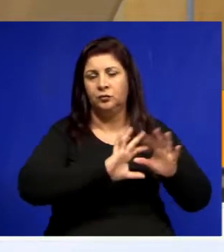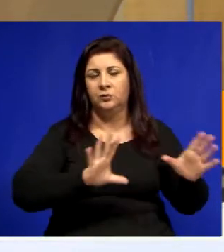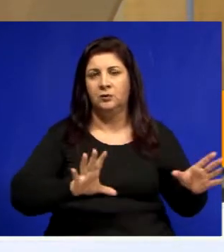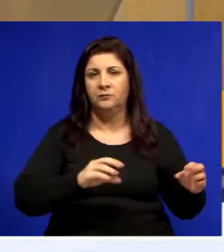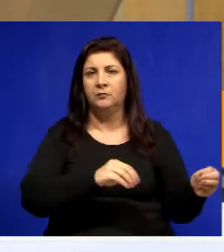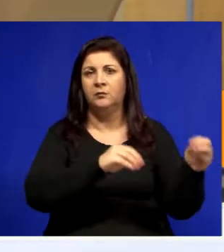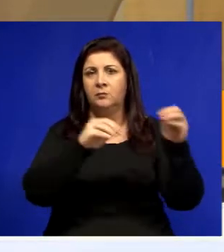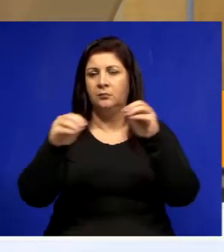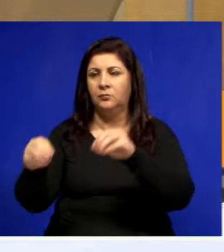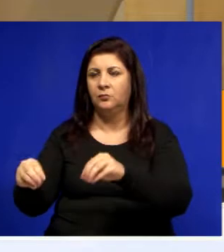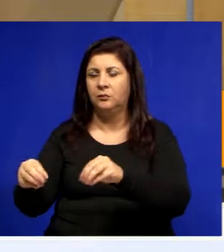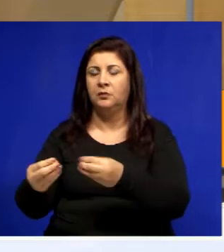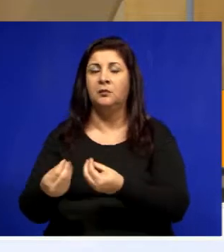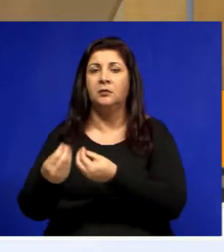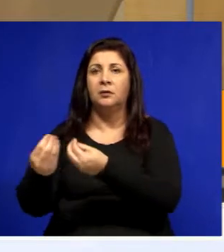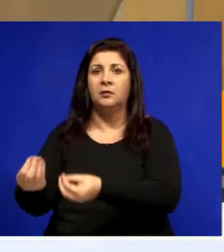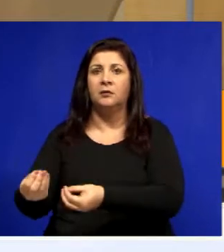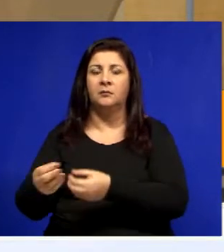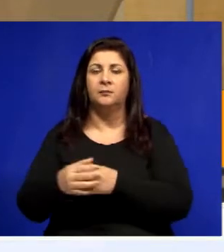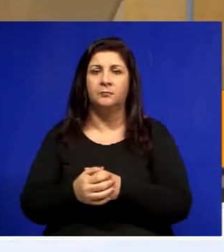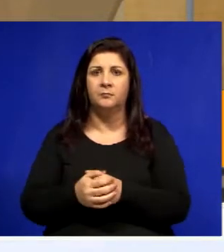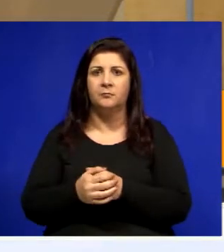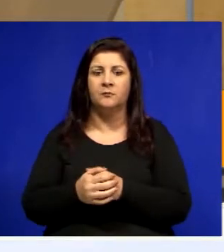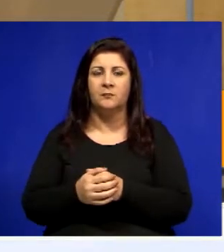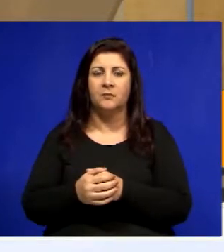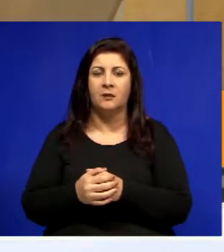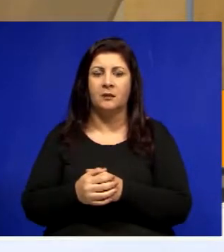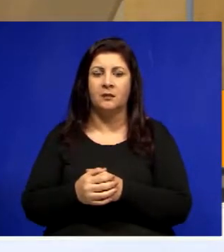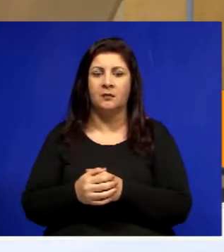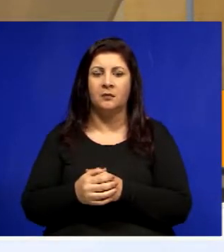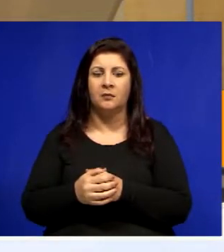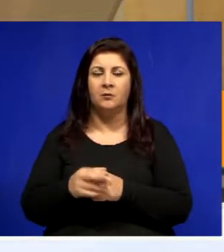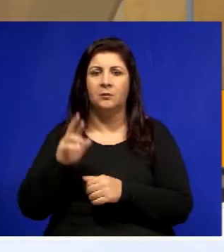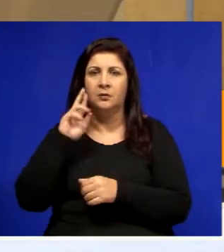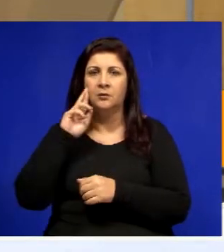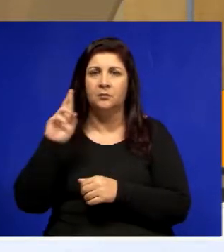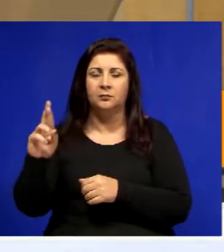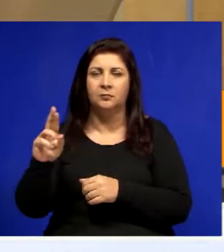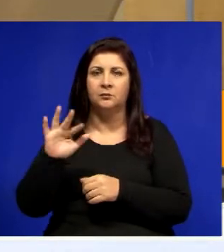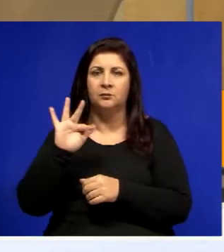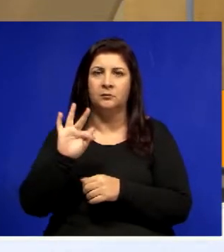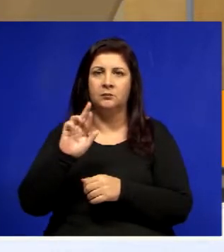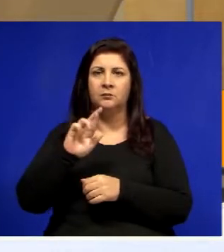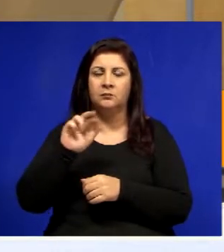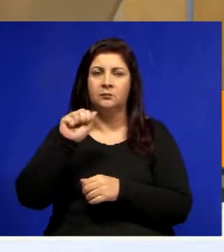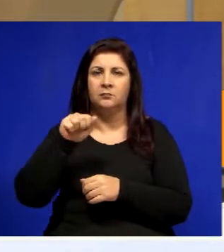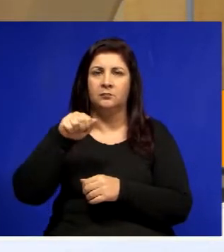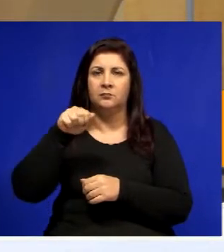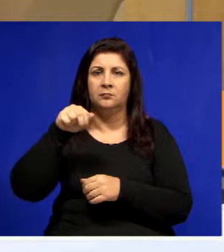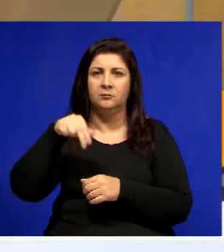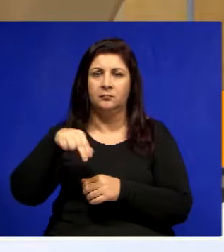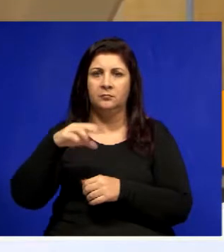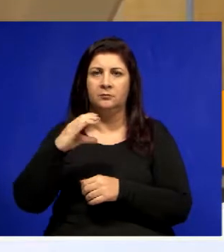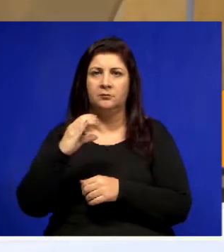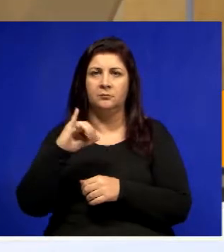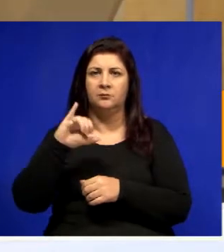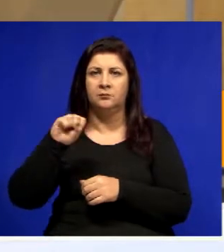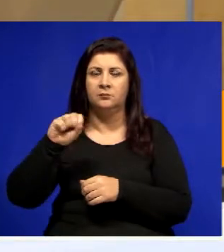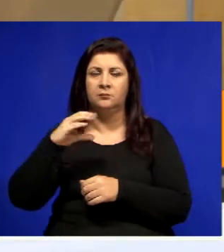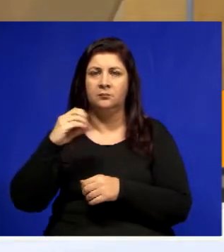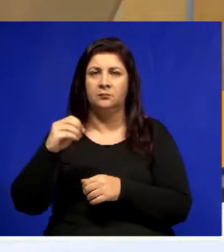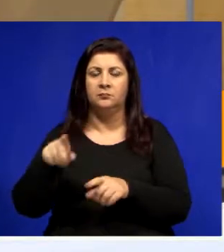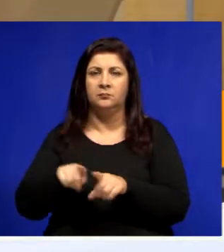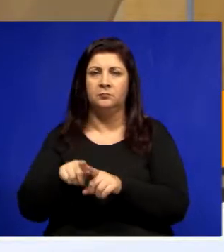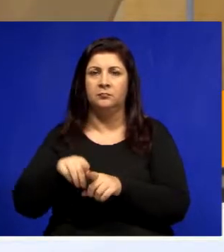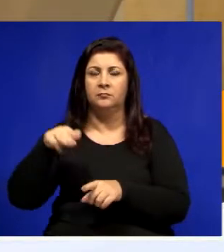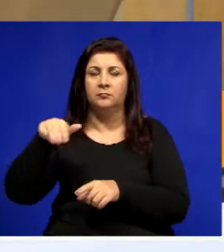loteamento Parque Itamaraty para dominicais e doá-las ao senhor João Francisco de Toledo e senhora